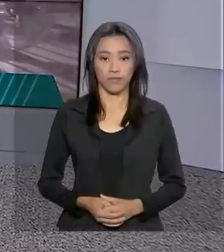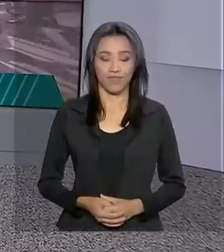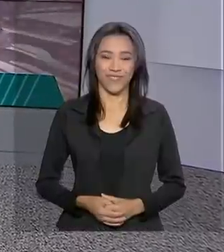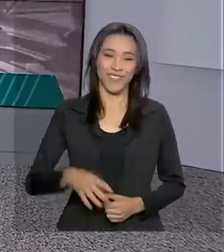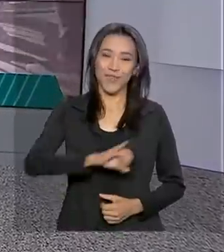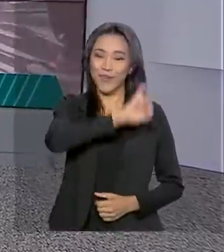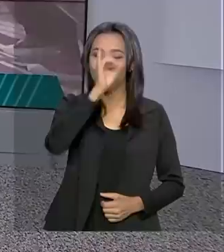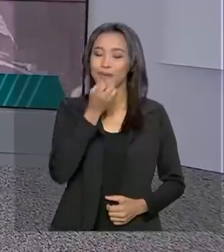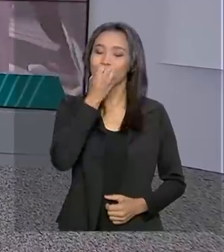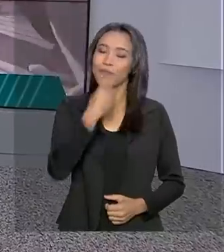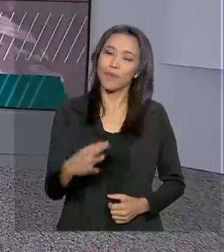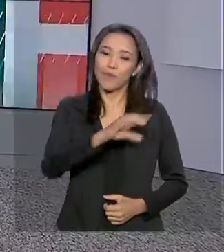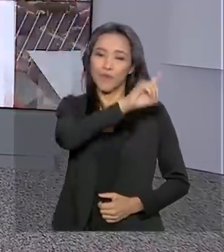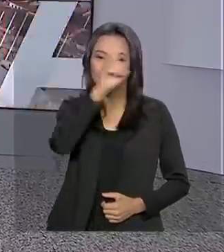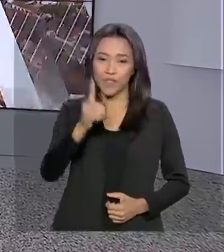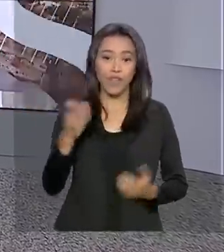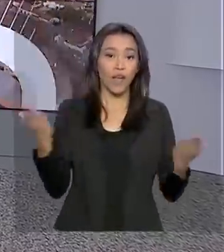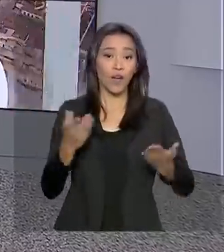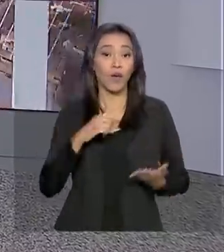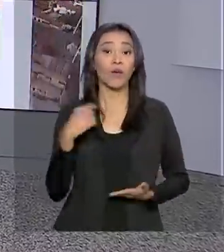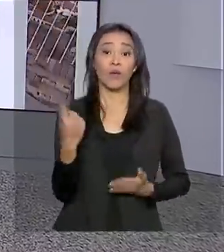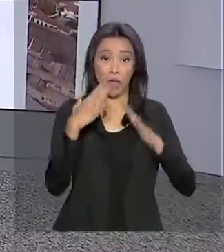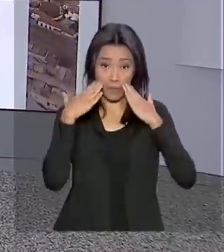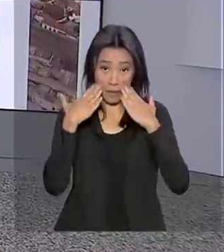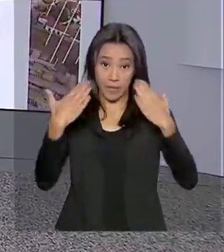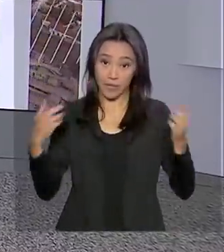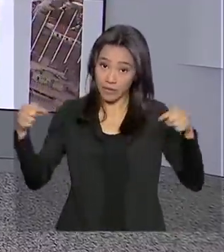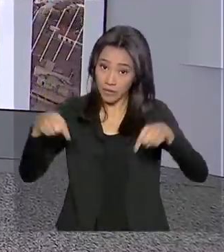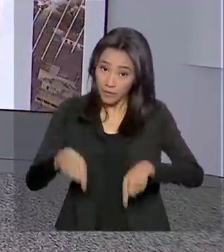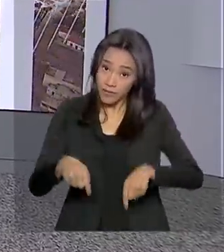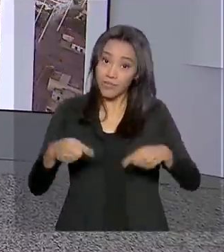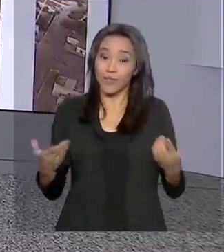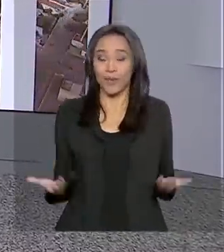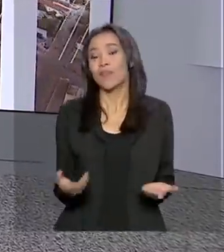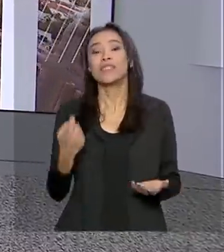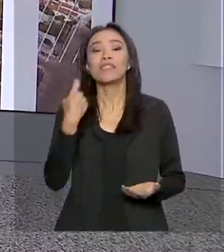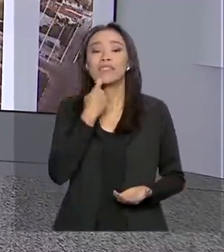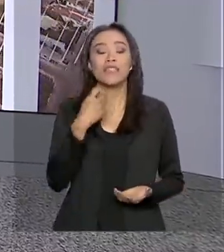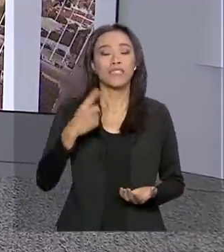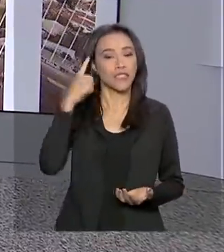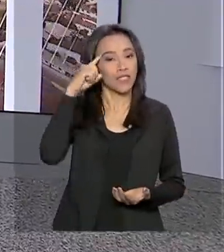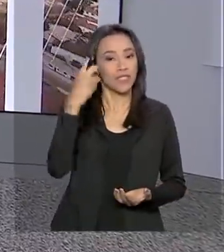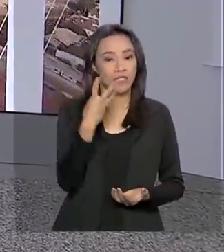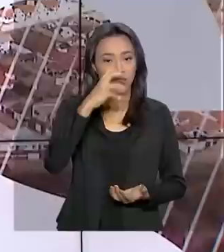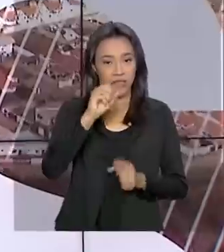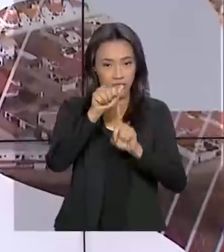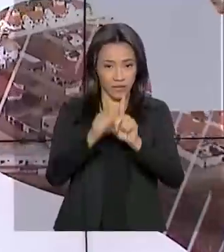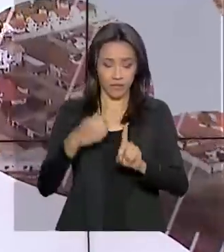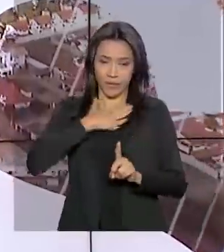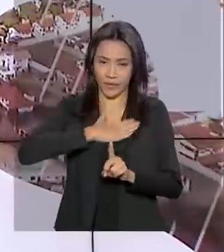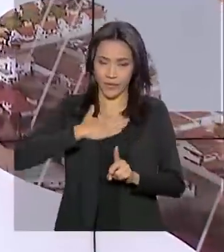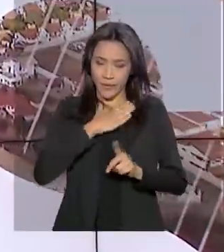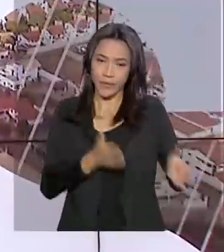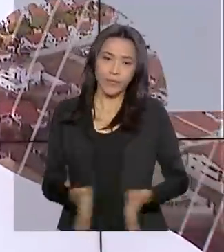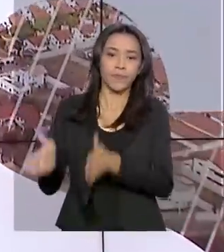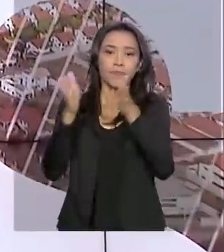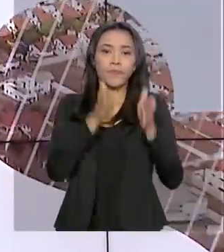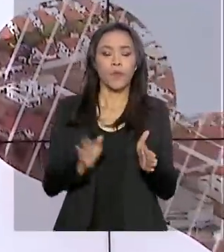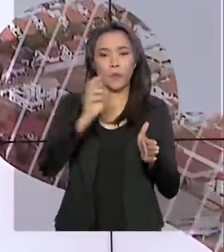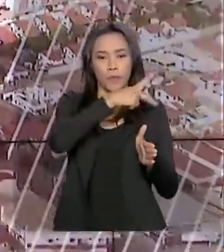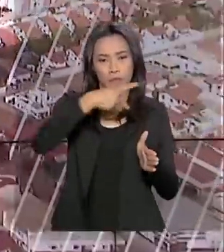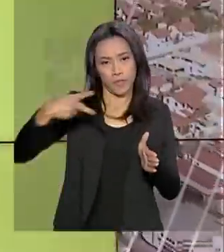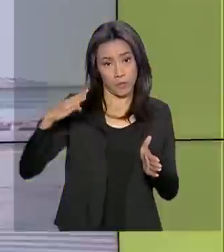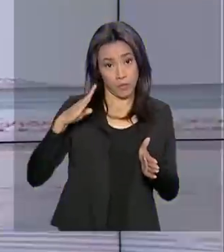Olá, bom dia pra você. Veja agora os destaques do Brasil em dia desta sexta-feira, 30 de agosto. Presidente Jair